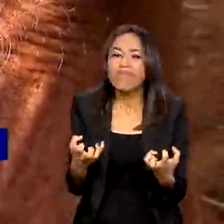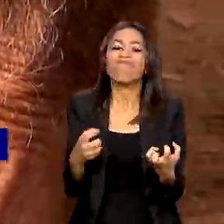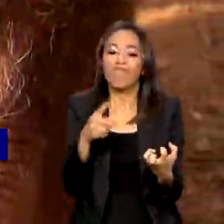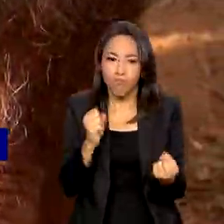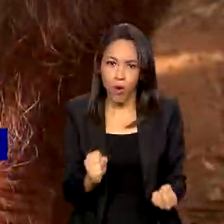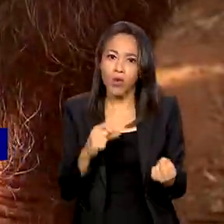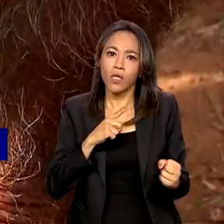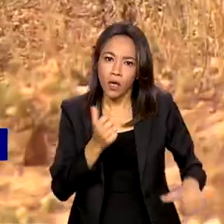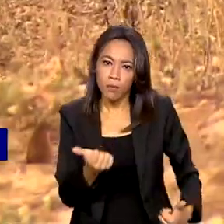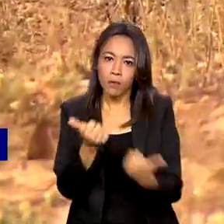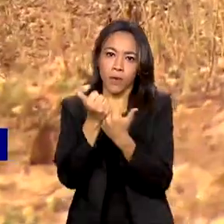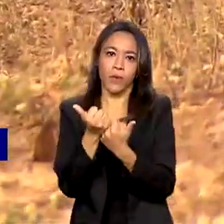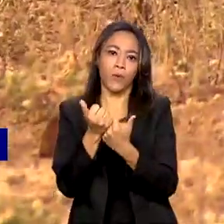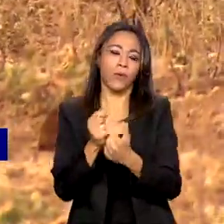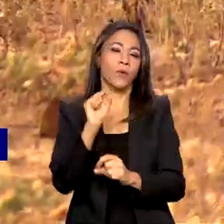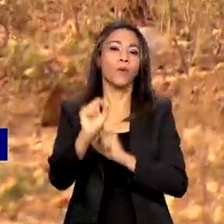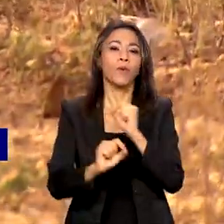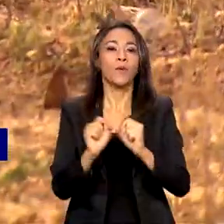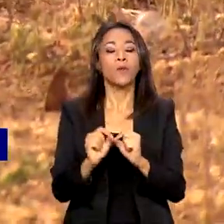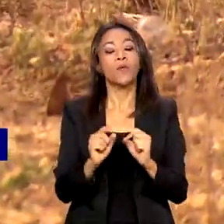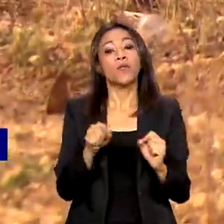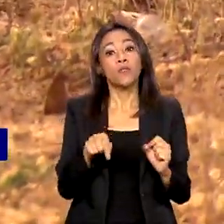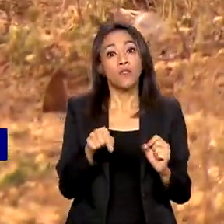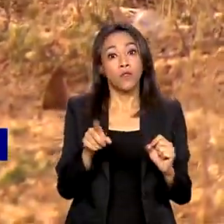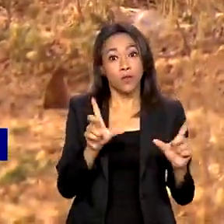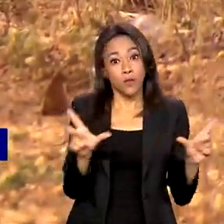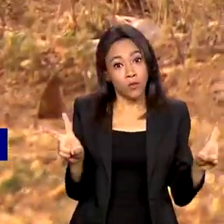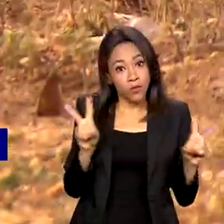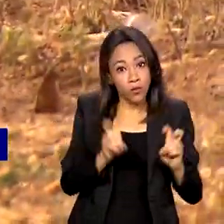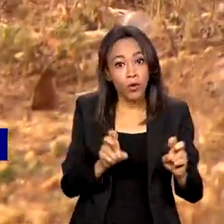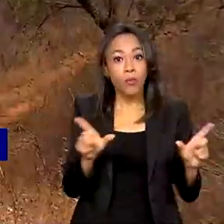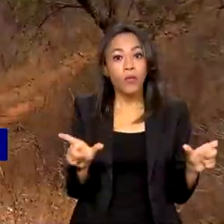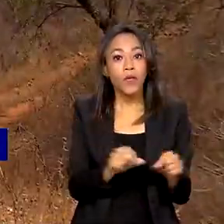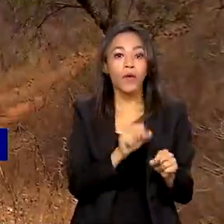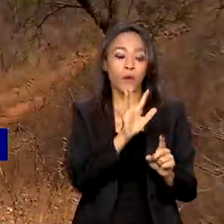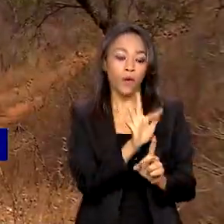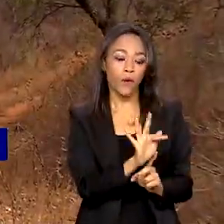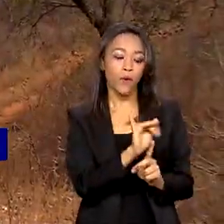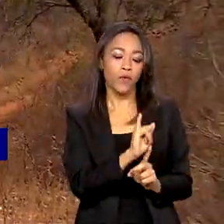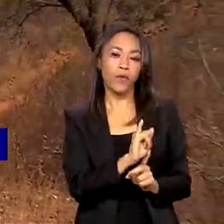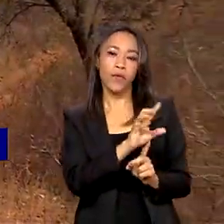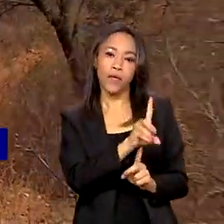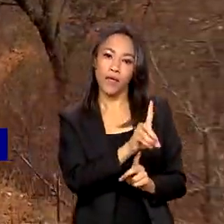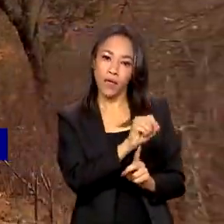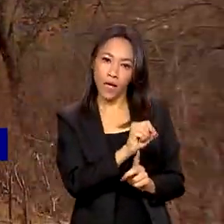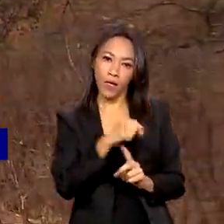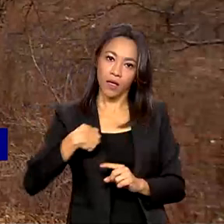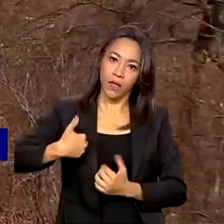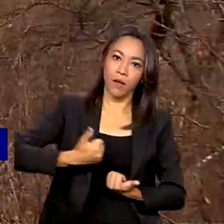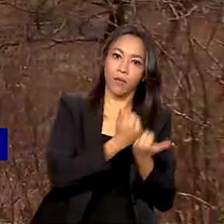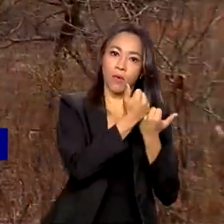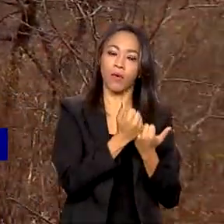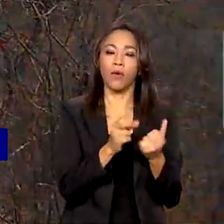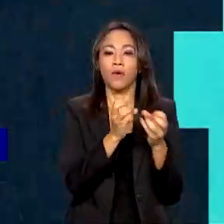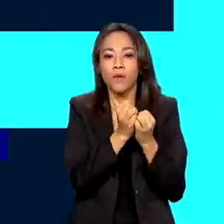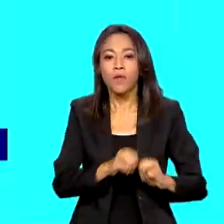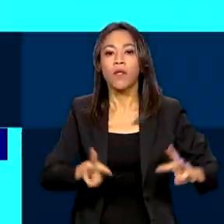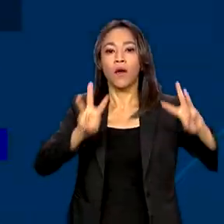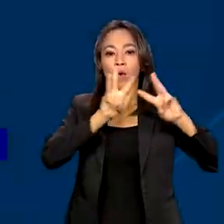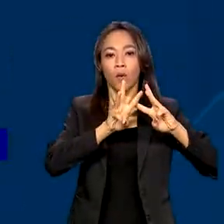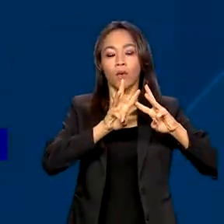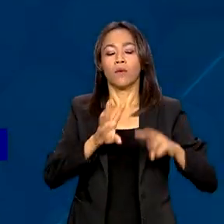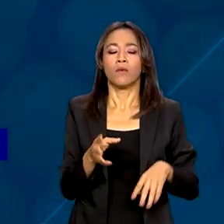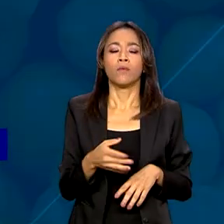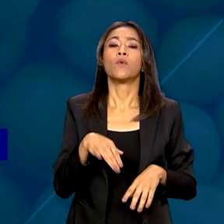Fundo Internacional de Desenvolvimento Agrícola, FIDA, da Organização das Nações Unidas. Serão